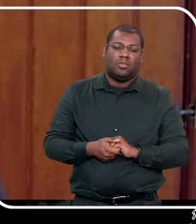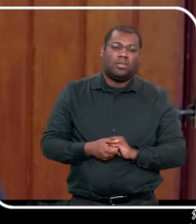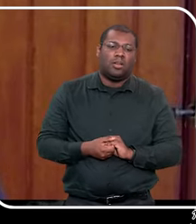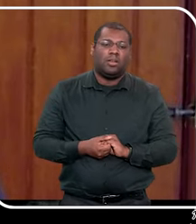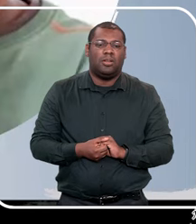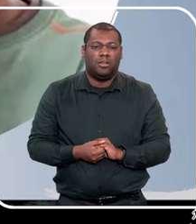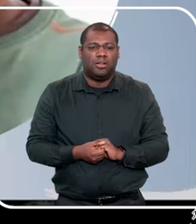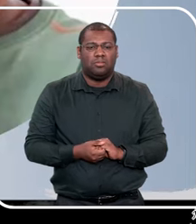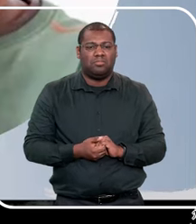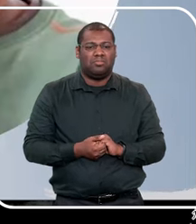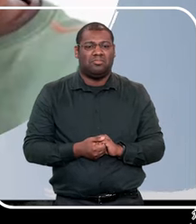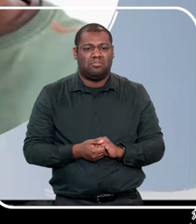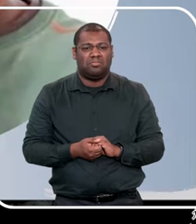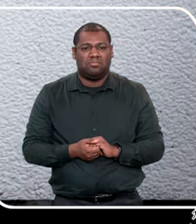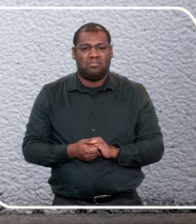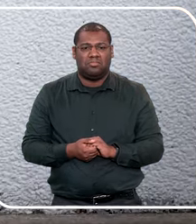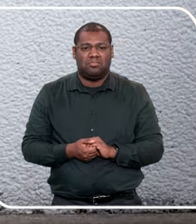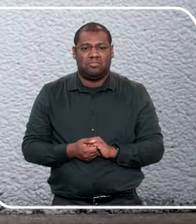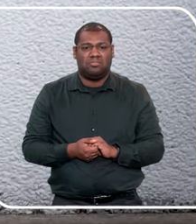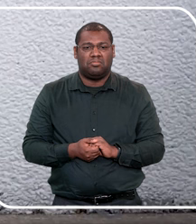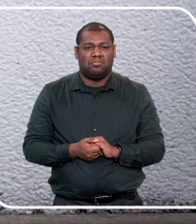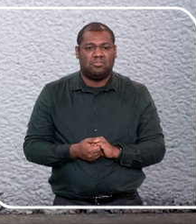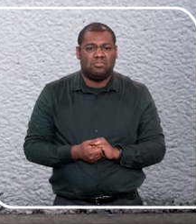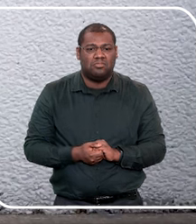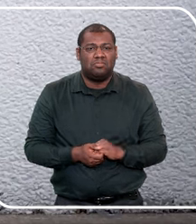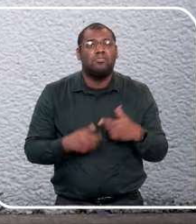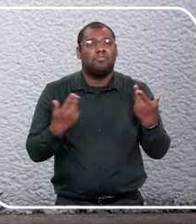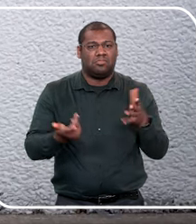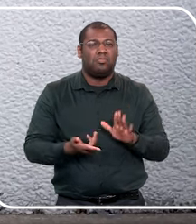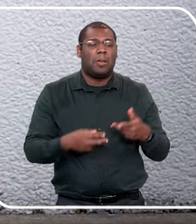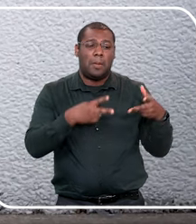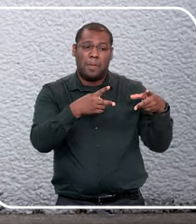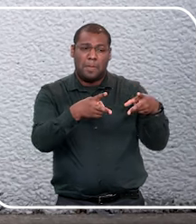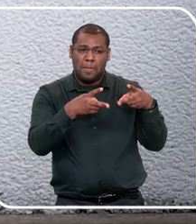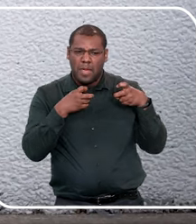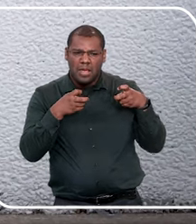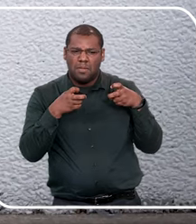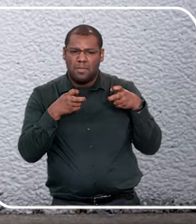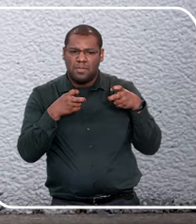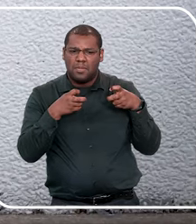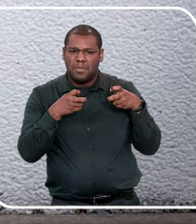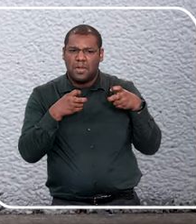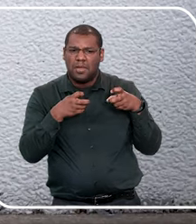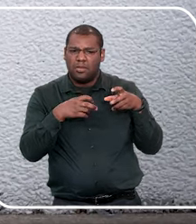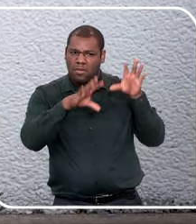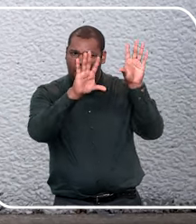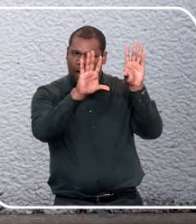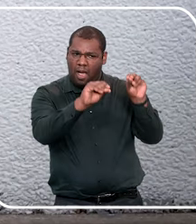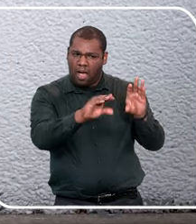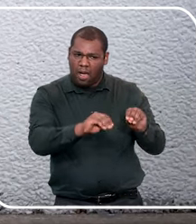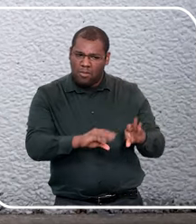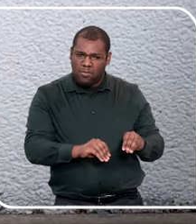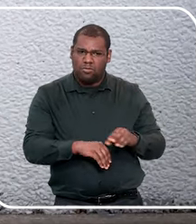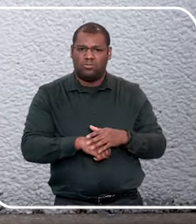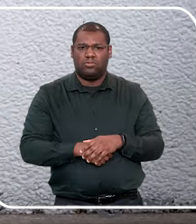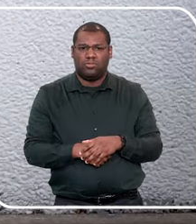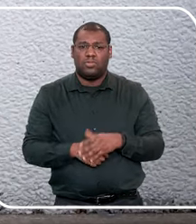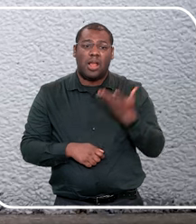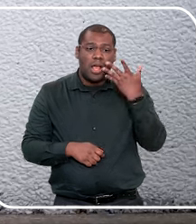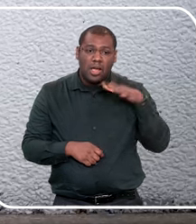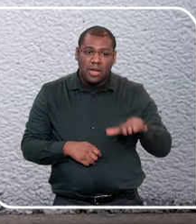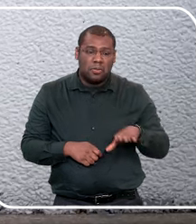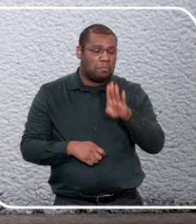que é mais fácil da criança entender, eu já vou começar dando o final, logo, do sinal de abuso sexual, que eu já falei isso várias